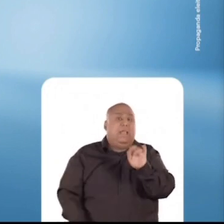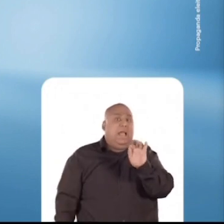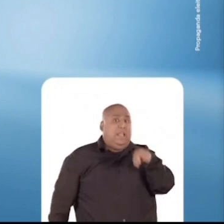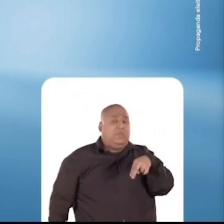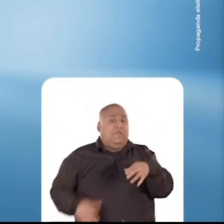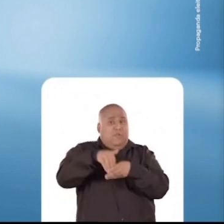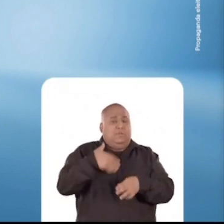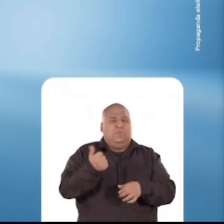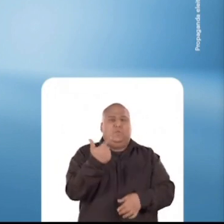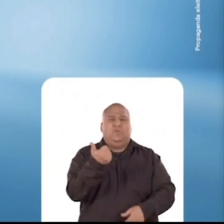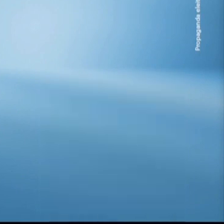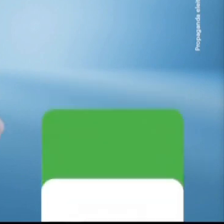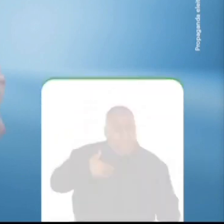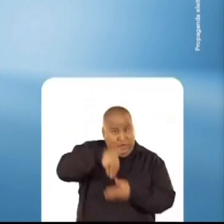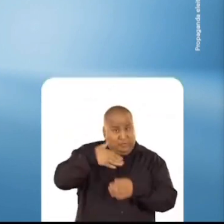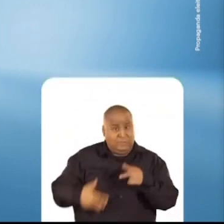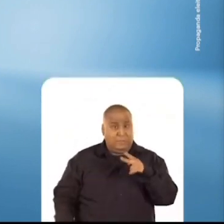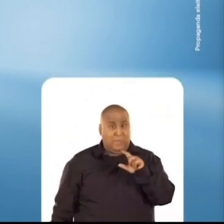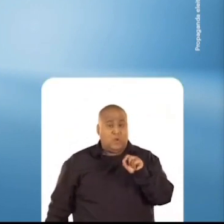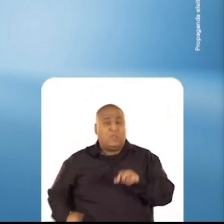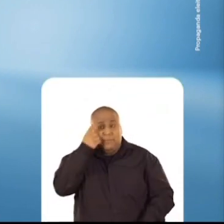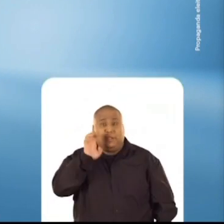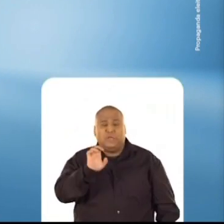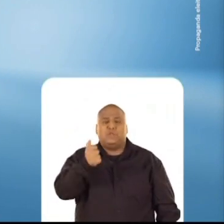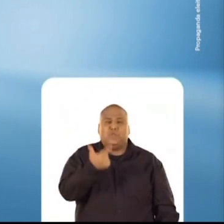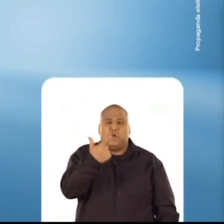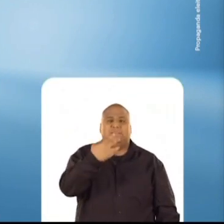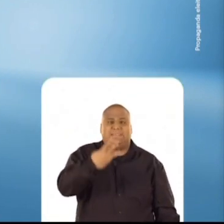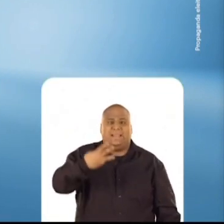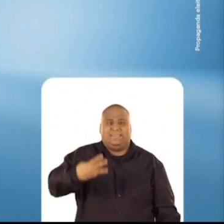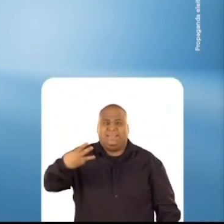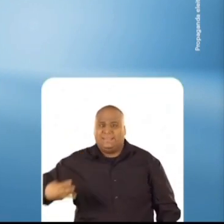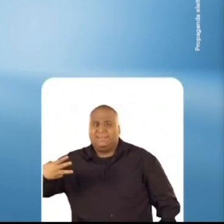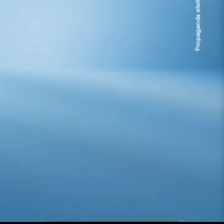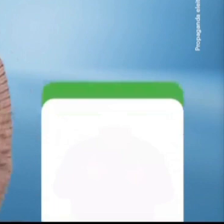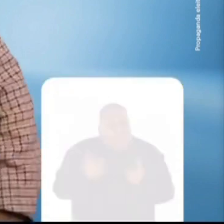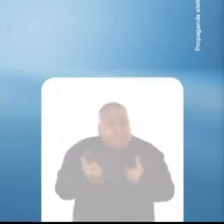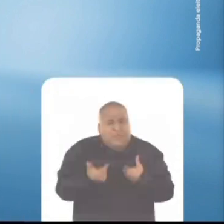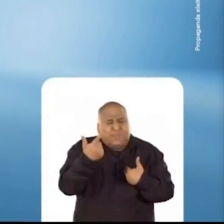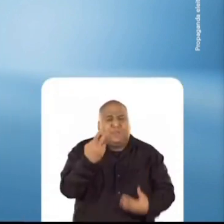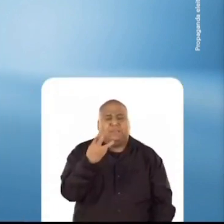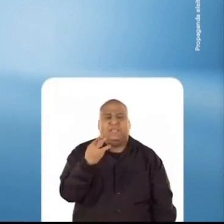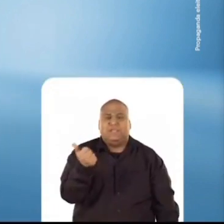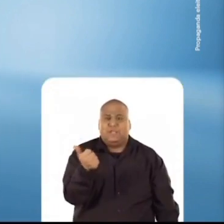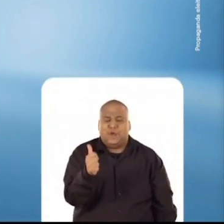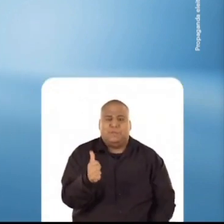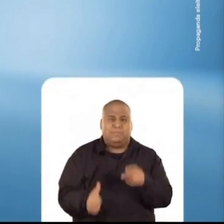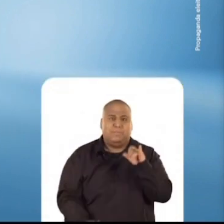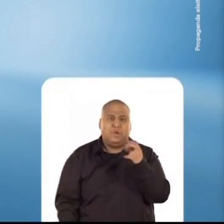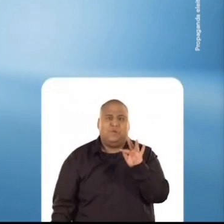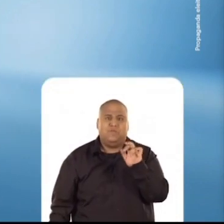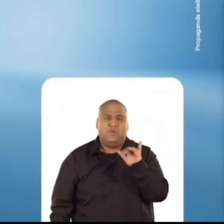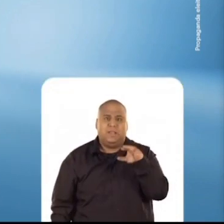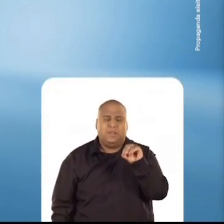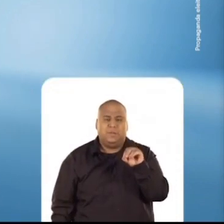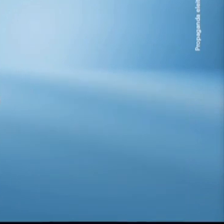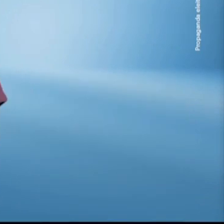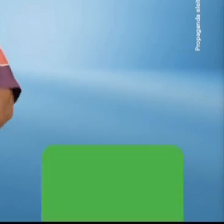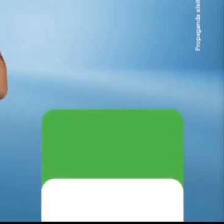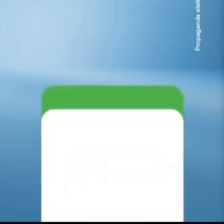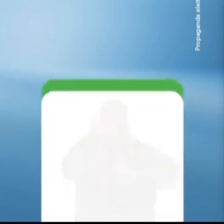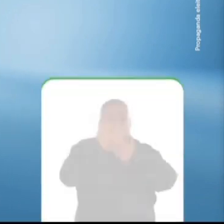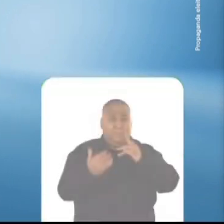Ayrton Lourenço, 12, 1, 2, 4. Paulo Zemuner, 12, 3, 3, 3. Paulinho Floriano, 12, 3, 1, 1.